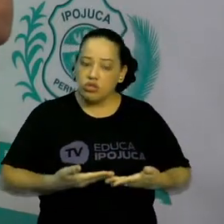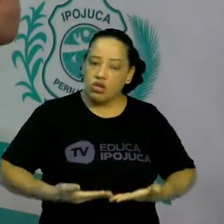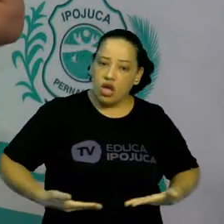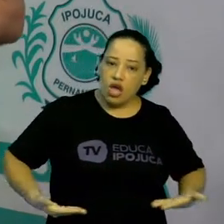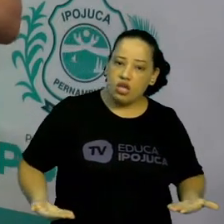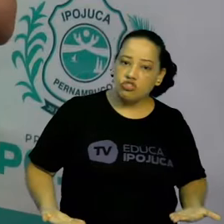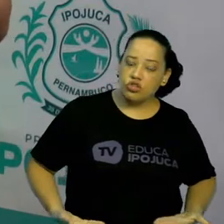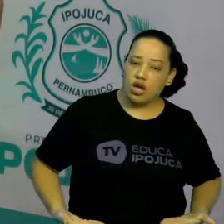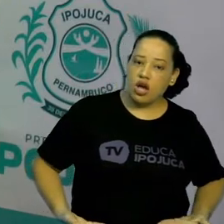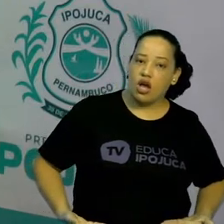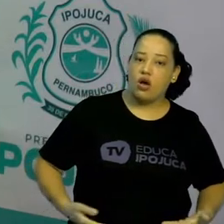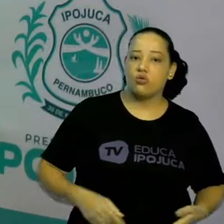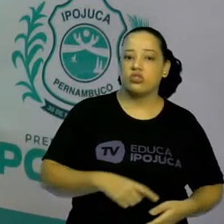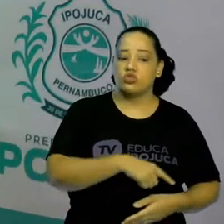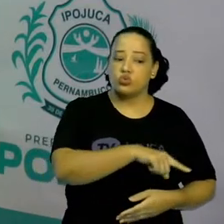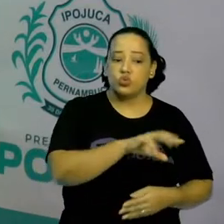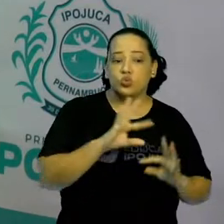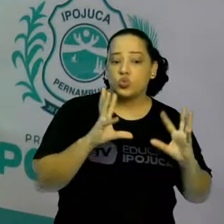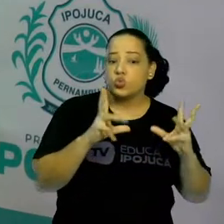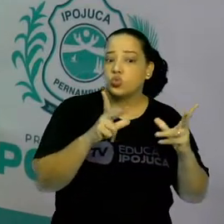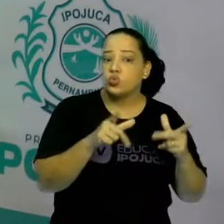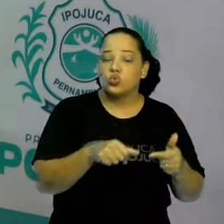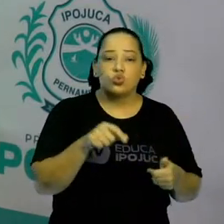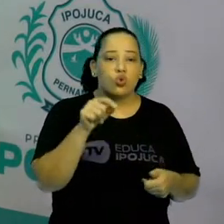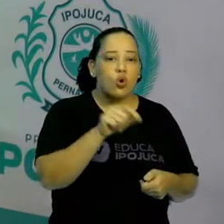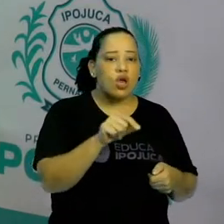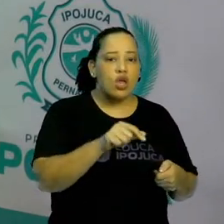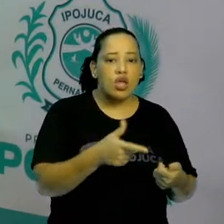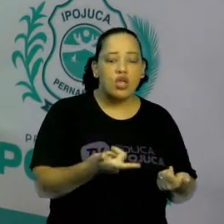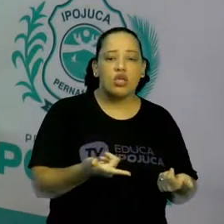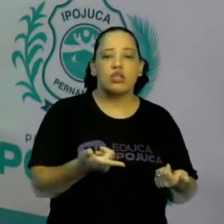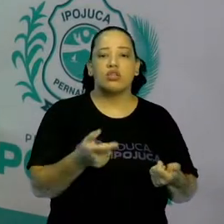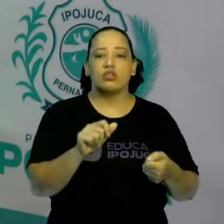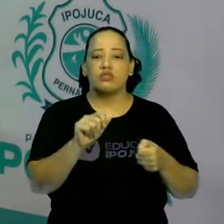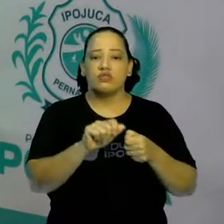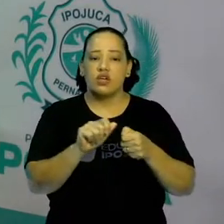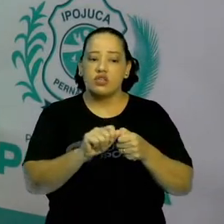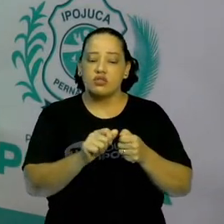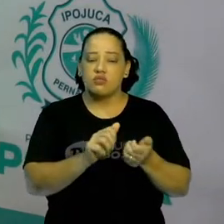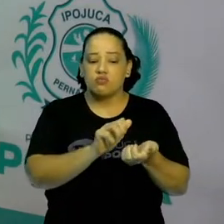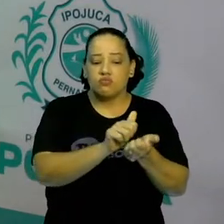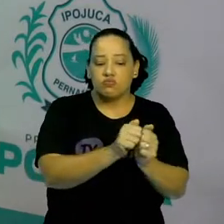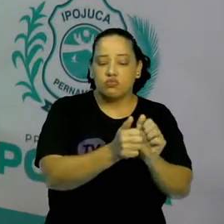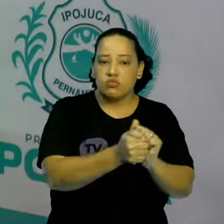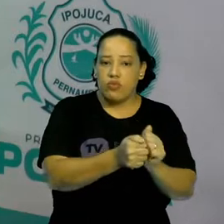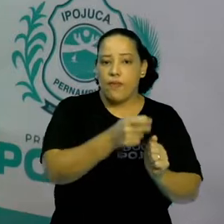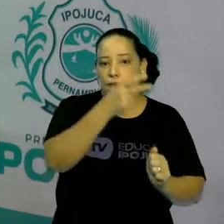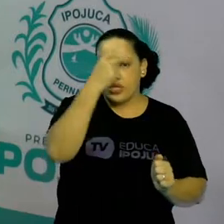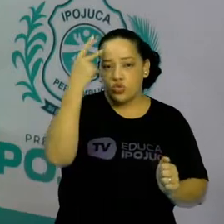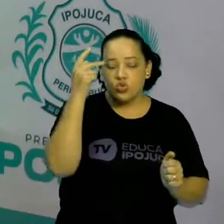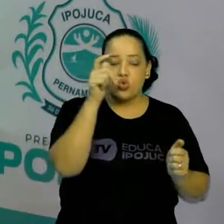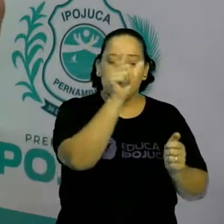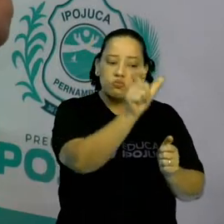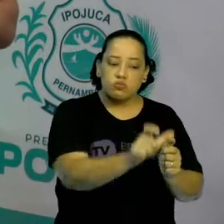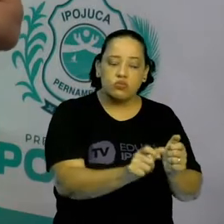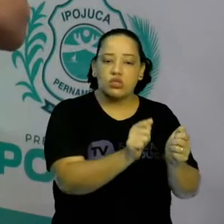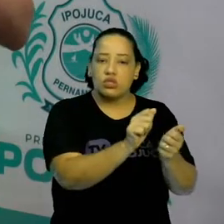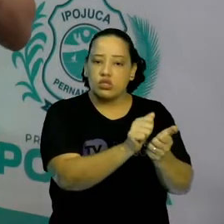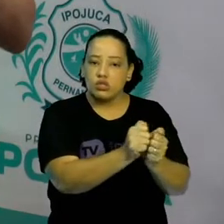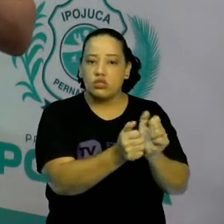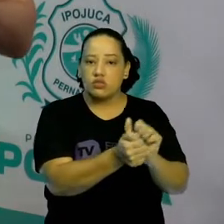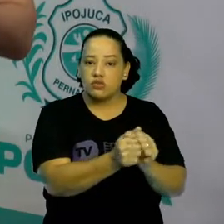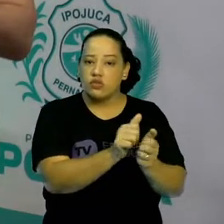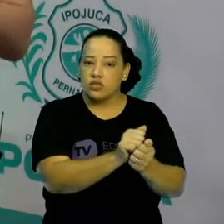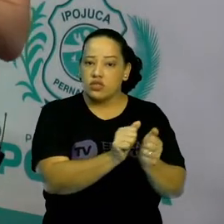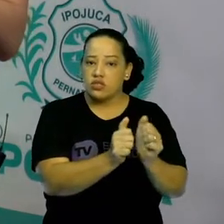isso era fabricado, era produzido por artesãos. O artesão, ele tinha o